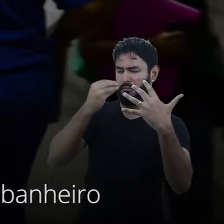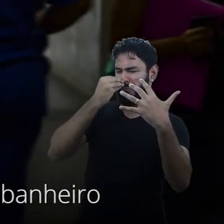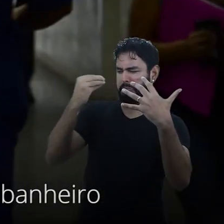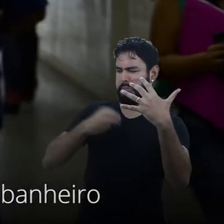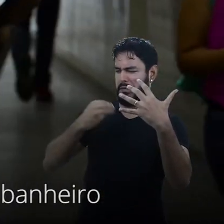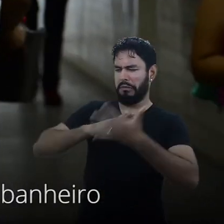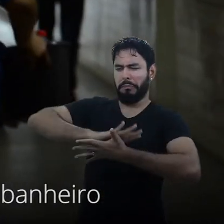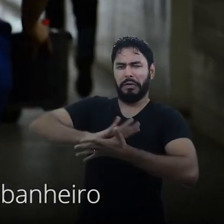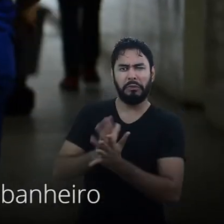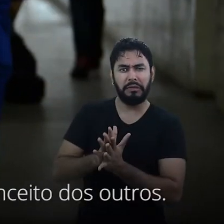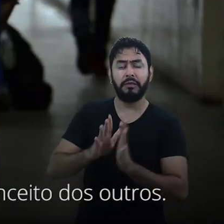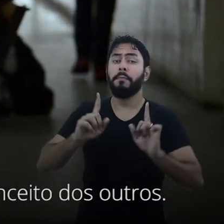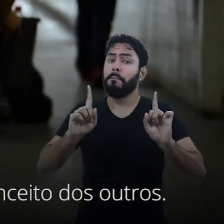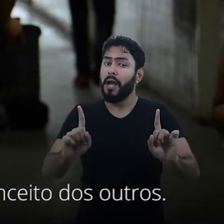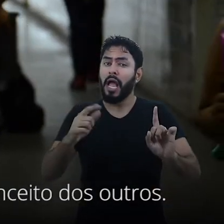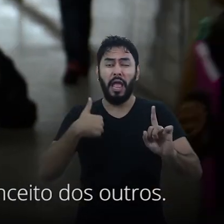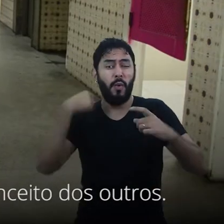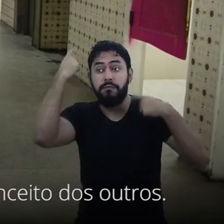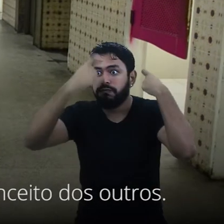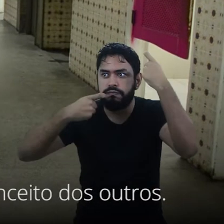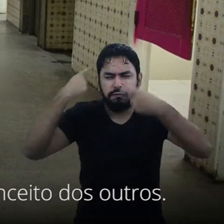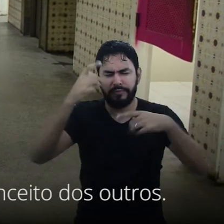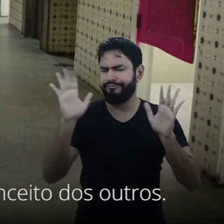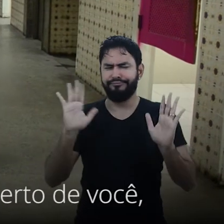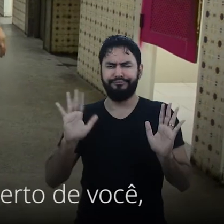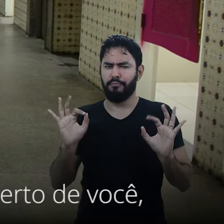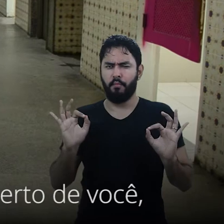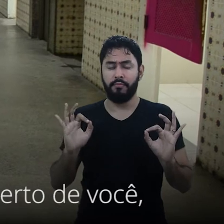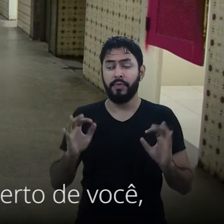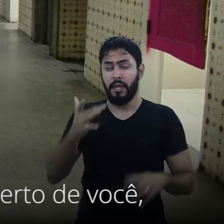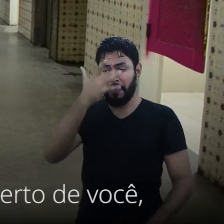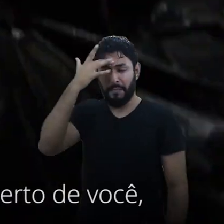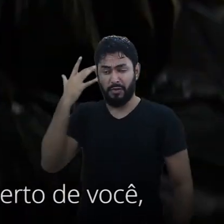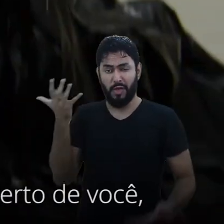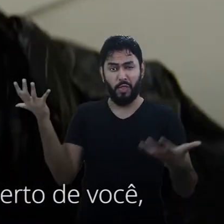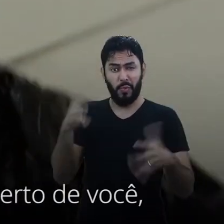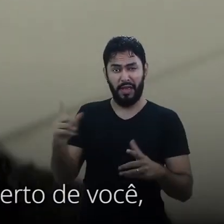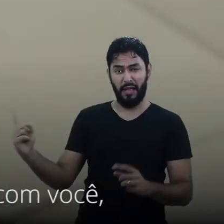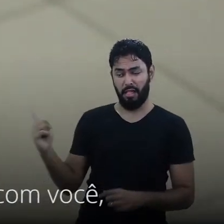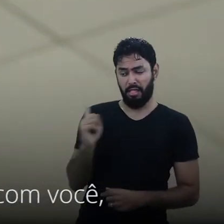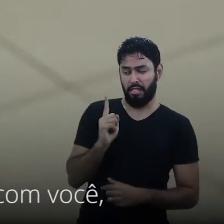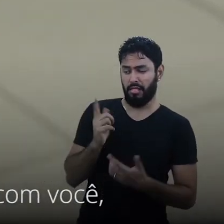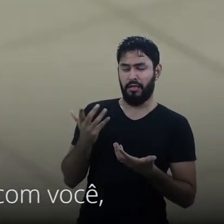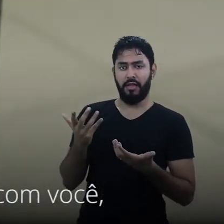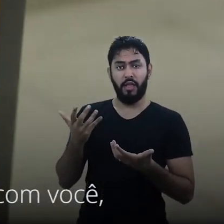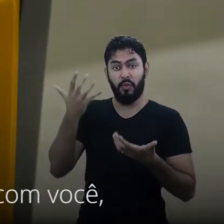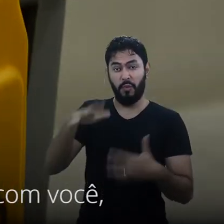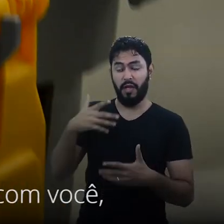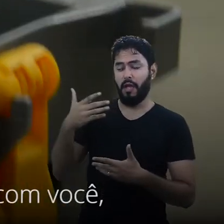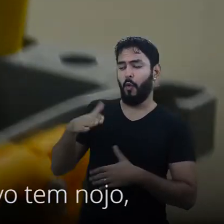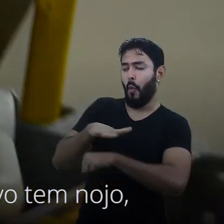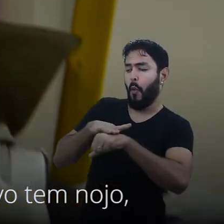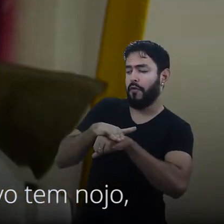na parte do banheiro, mas eu não me preocupo com esse preconceito com os outros. Tem gente que não quer chegar perto de você, tem gente que não quer falar com